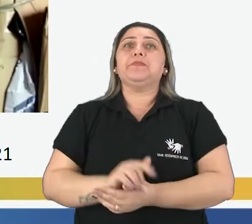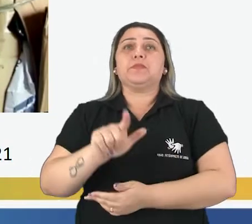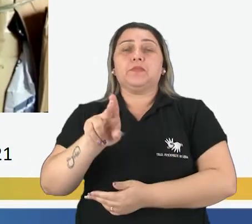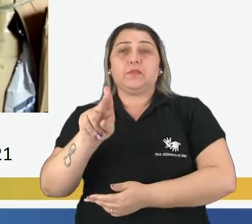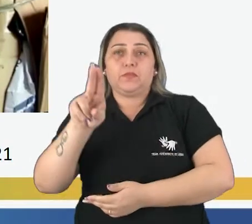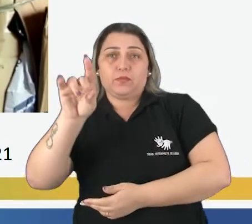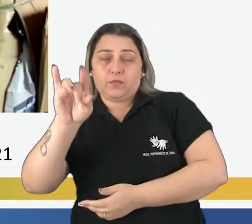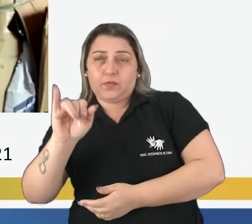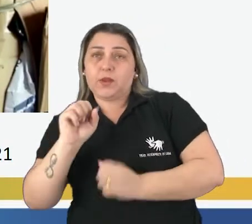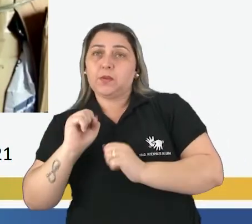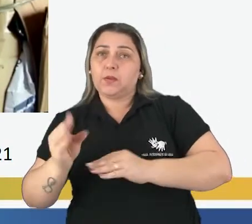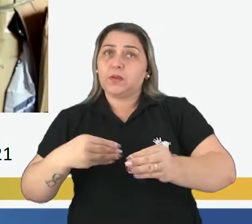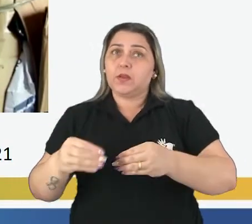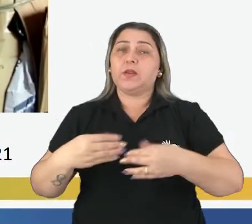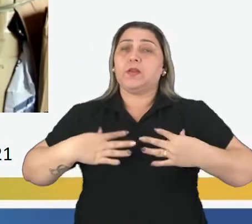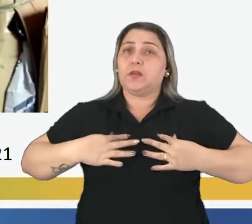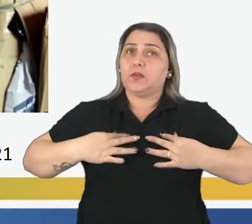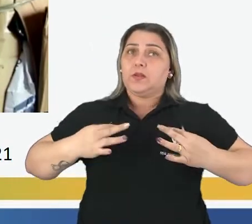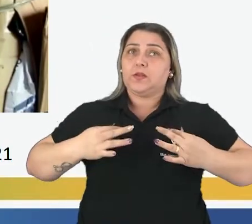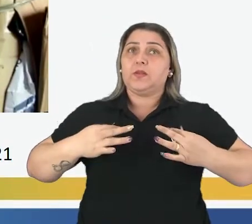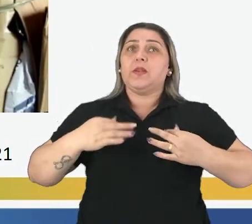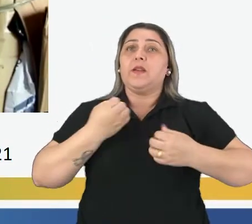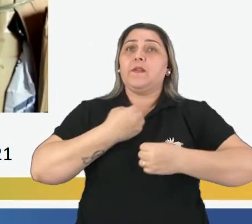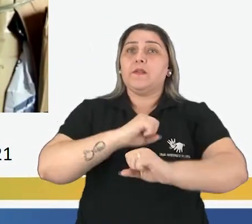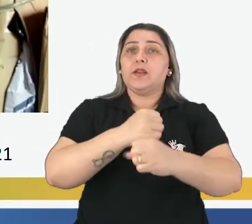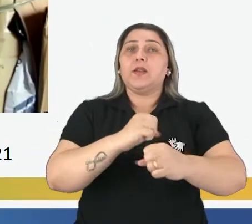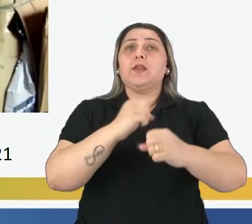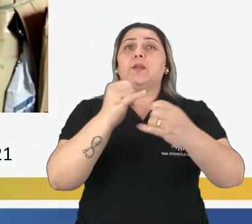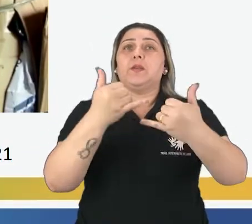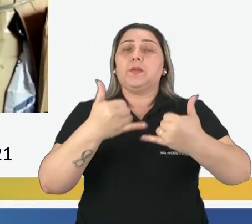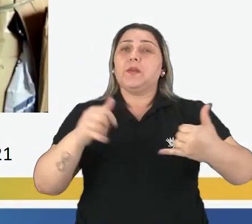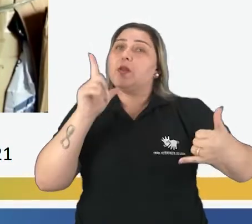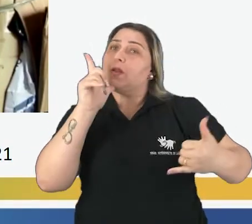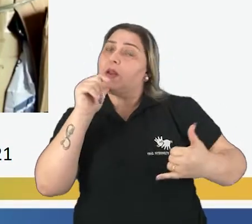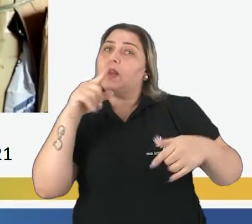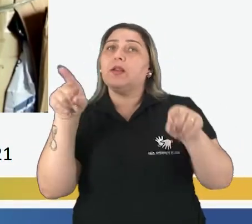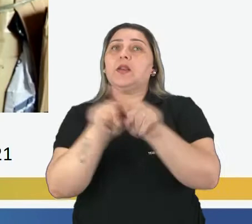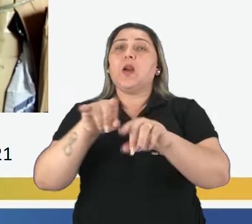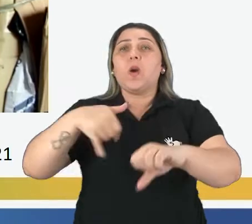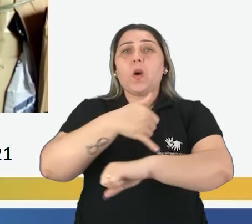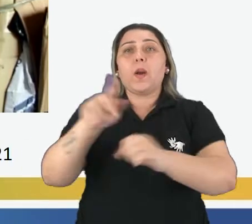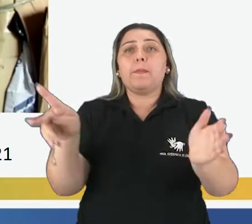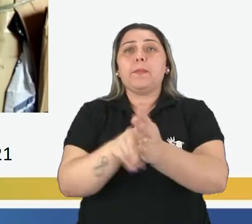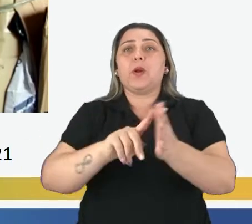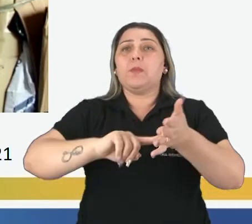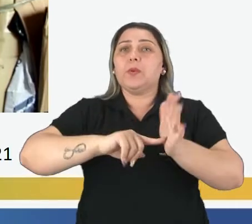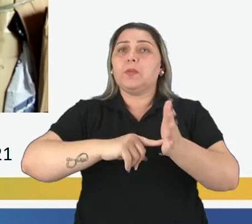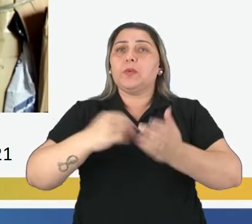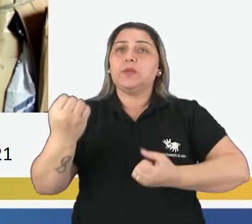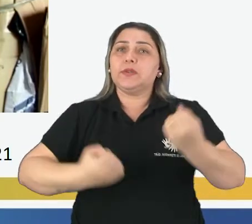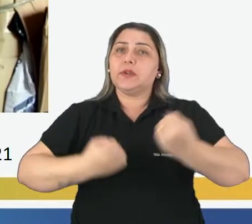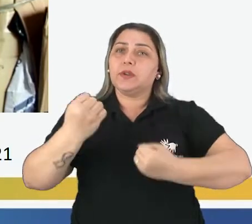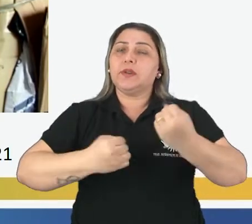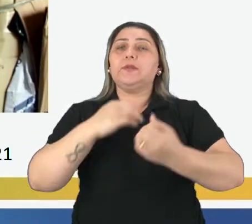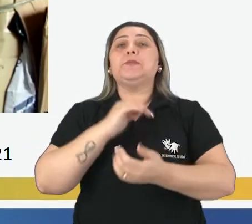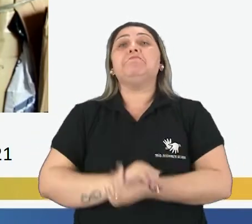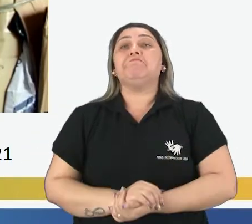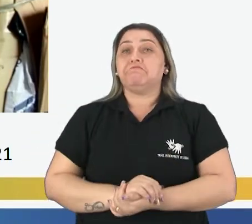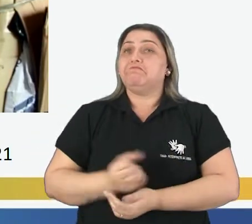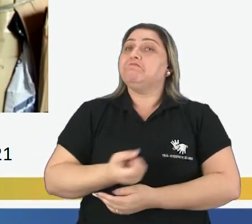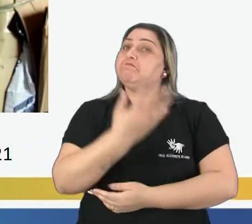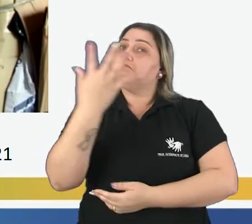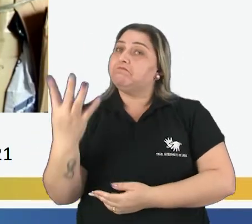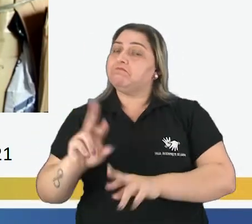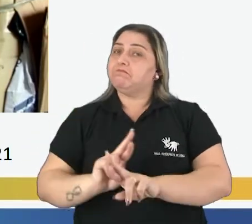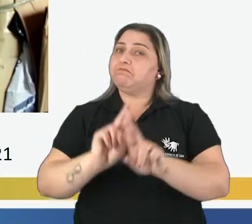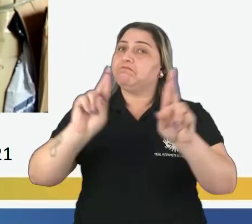Lúdi, o plástico pode se transformar em tecido, vassouras, mangueiras e até óleo de motor, para motor de carro. Ah, quantas